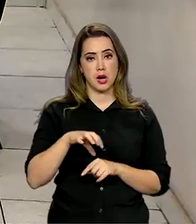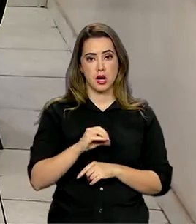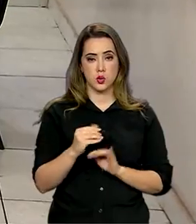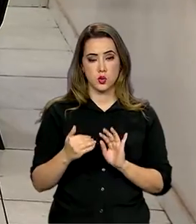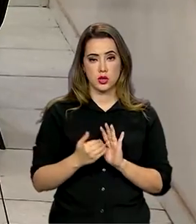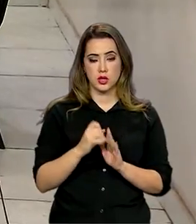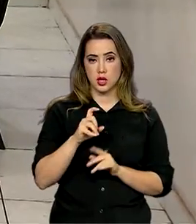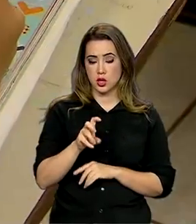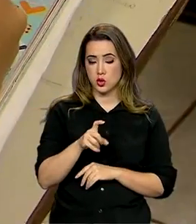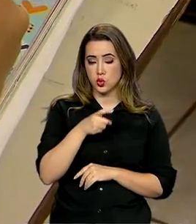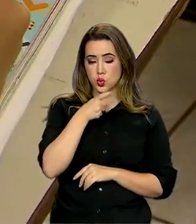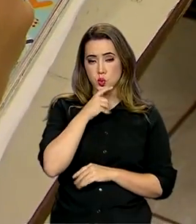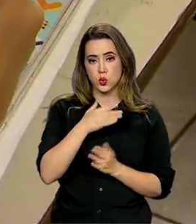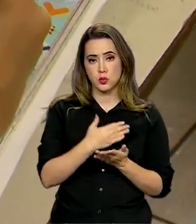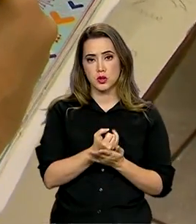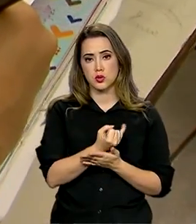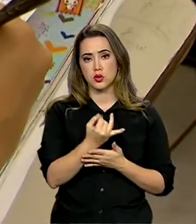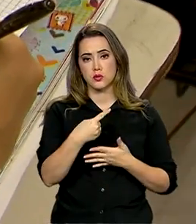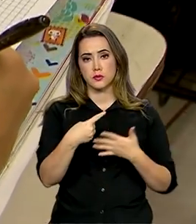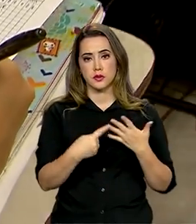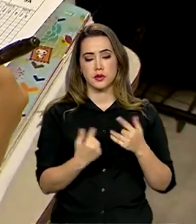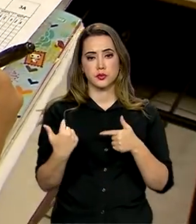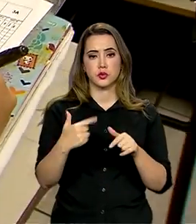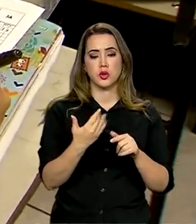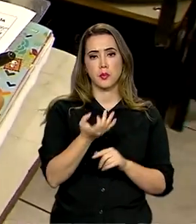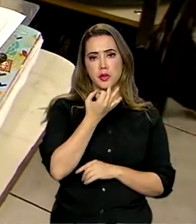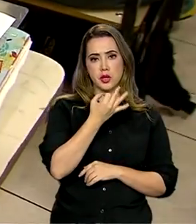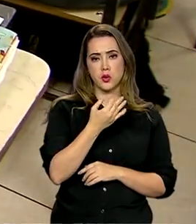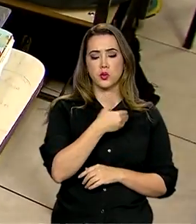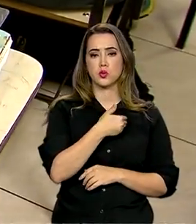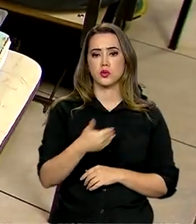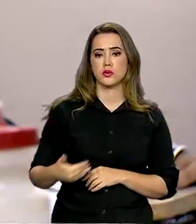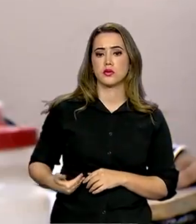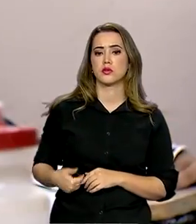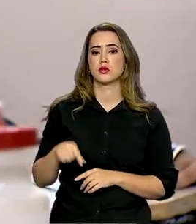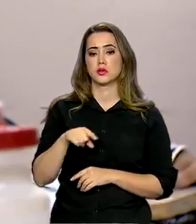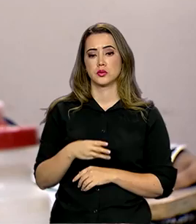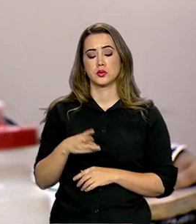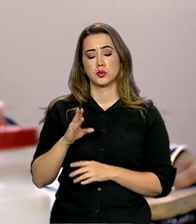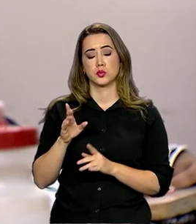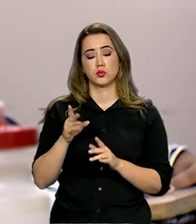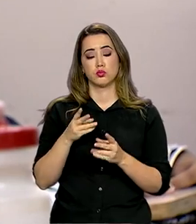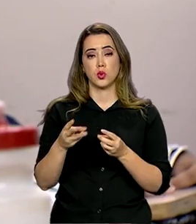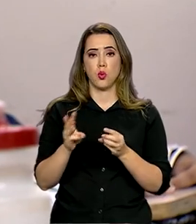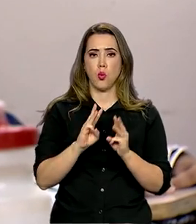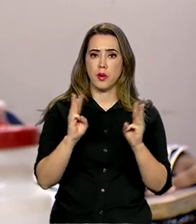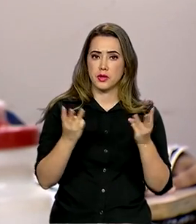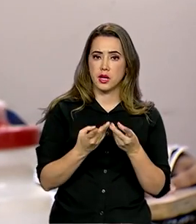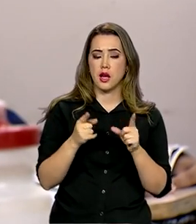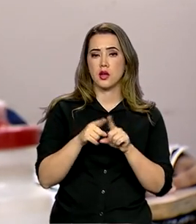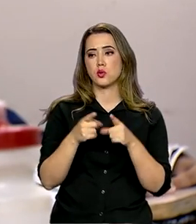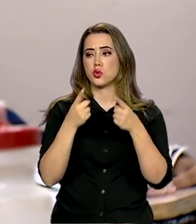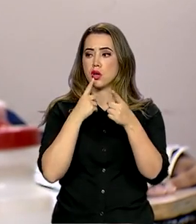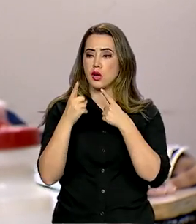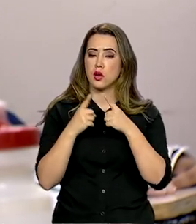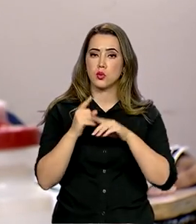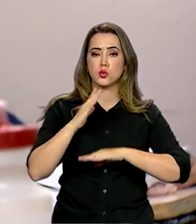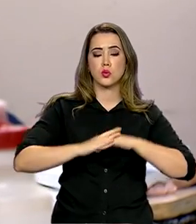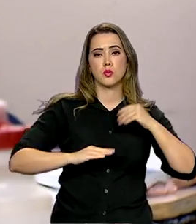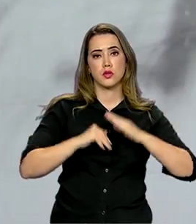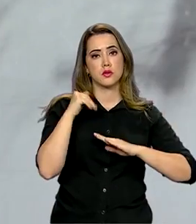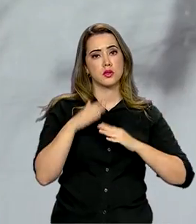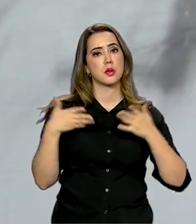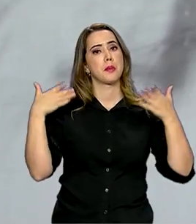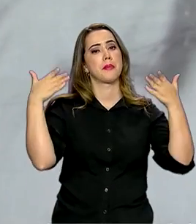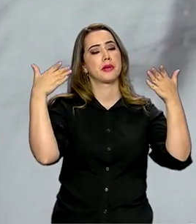várias iniciativas, incluindo coletas de opiniões públicas, webinários, diálogos com especialistas e participação de